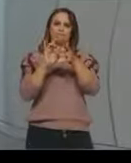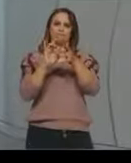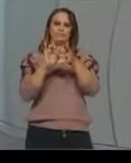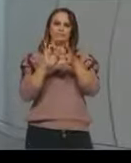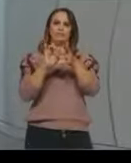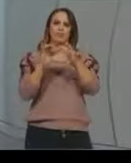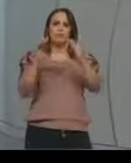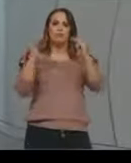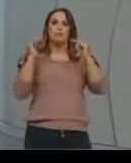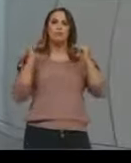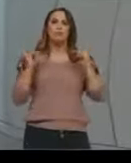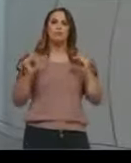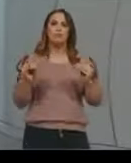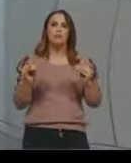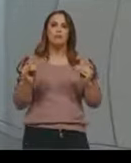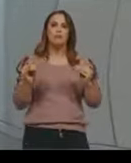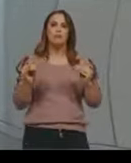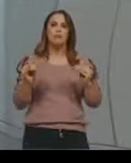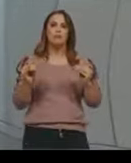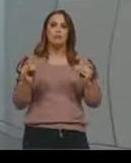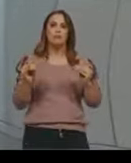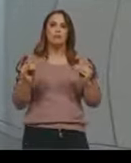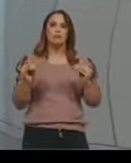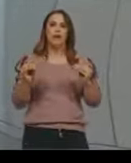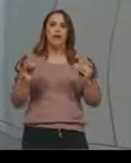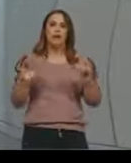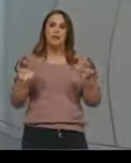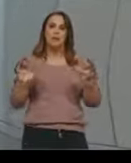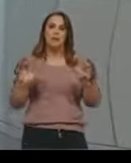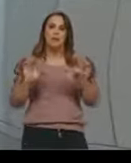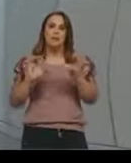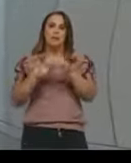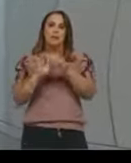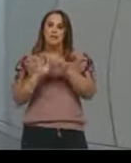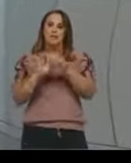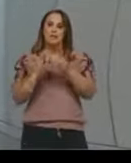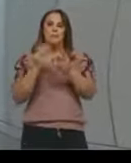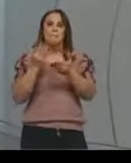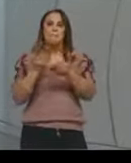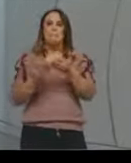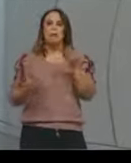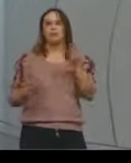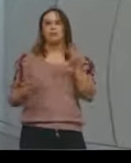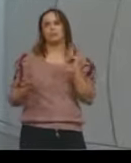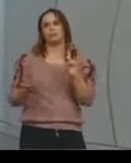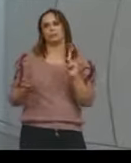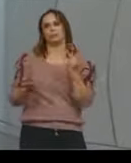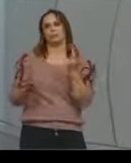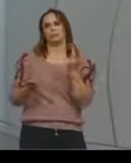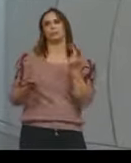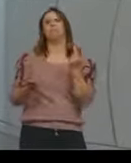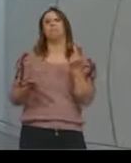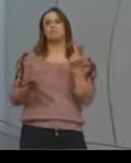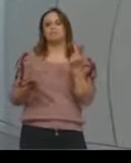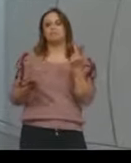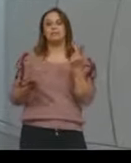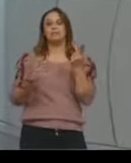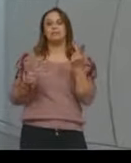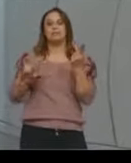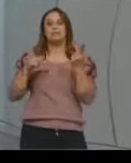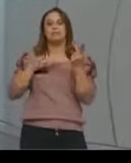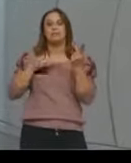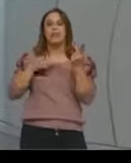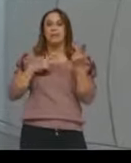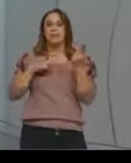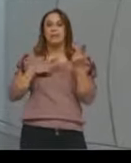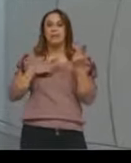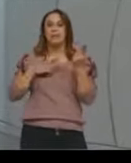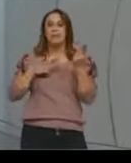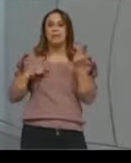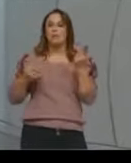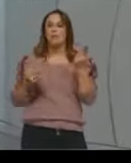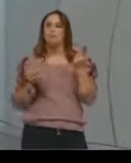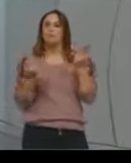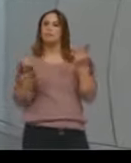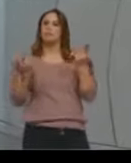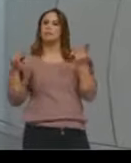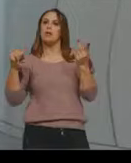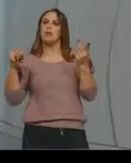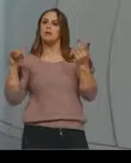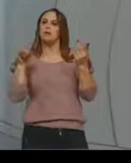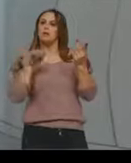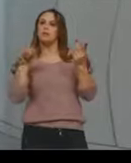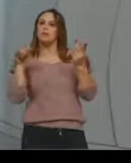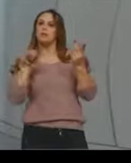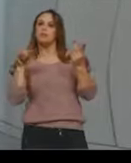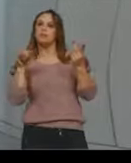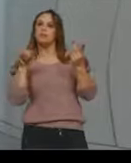hidrogênios para fazer a ligação. E ali existe um excesso de carga negativa em um dos oxigênios. No